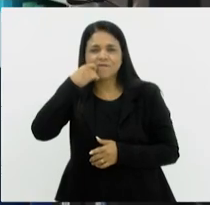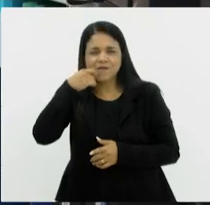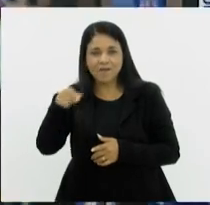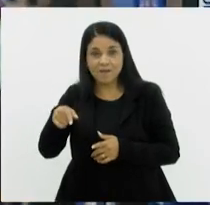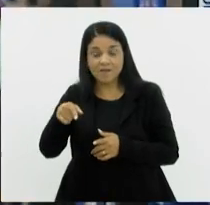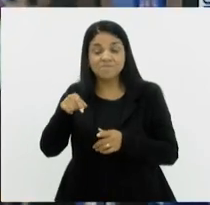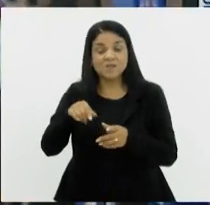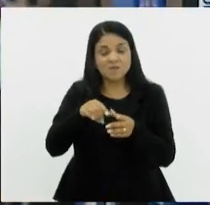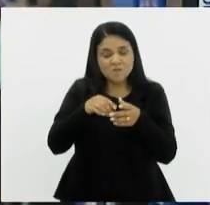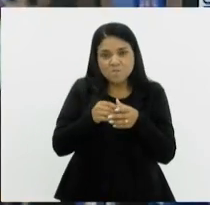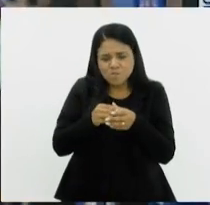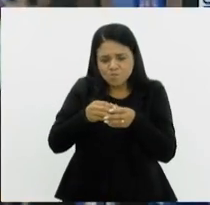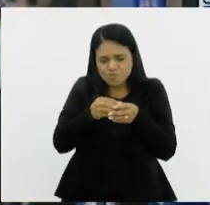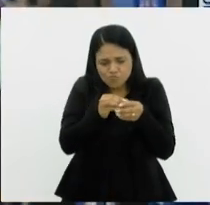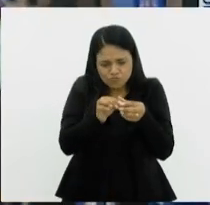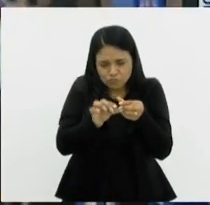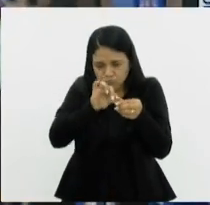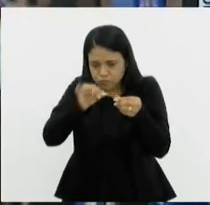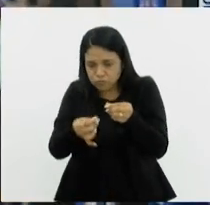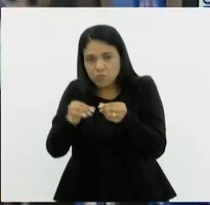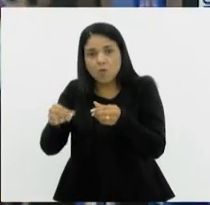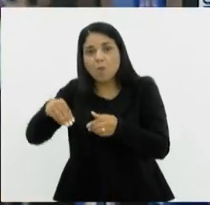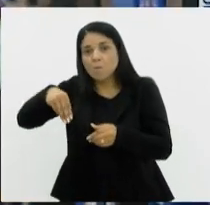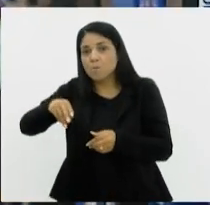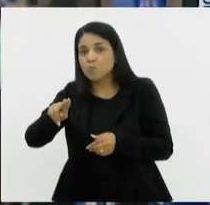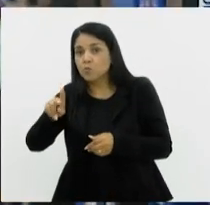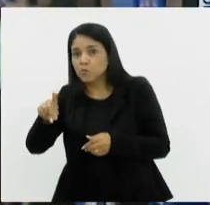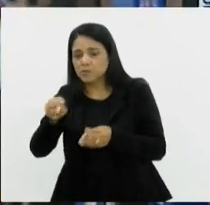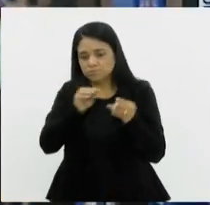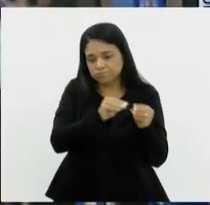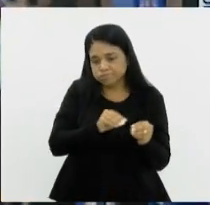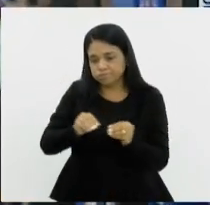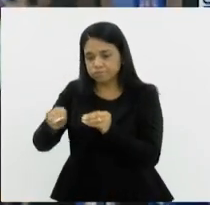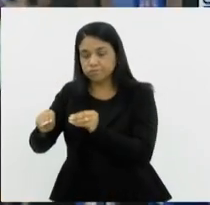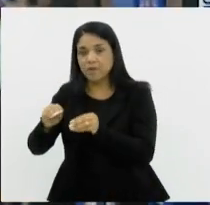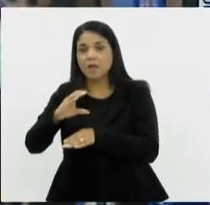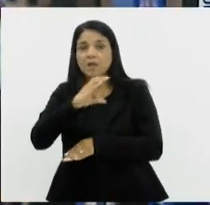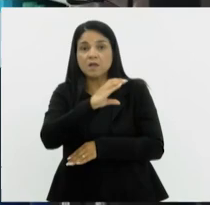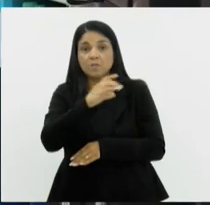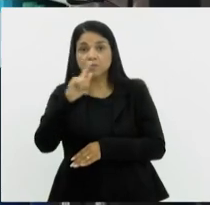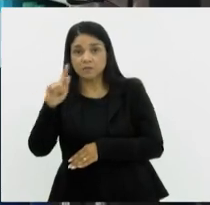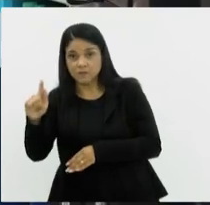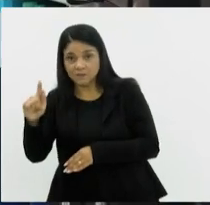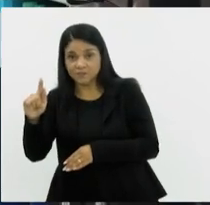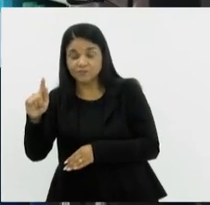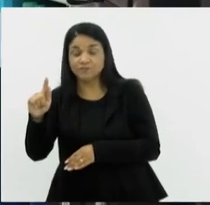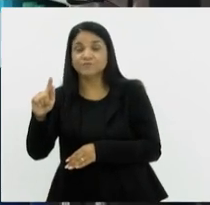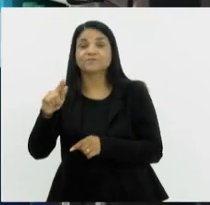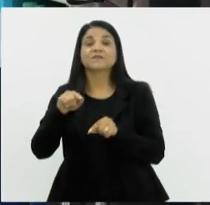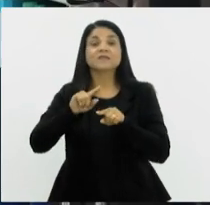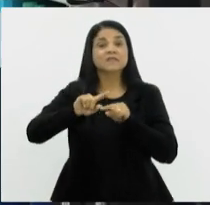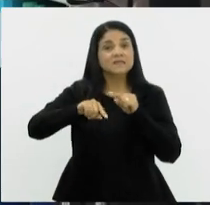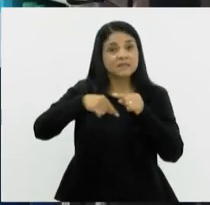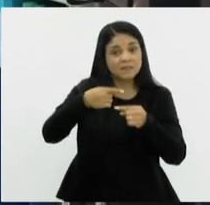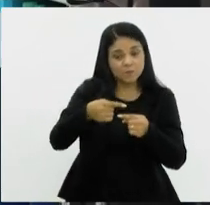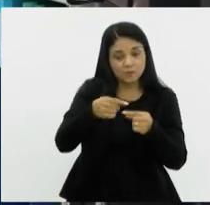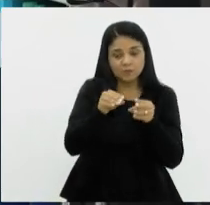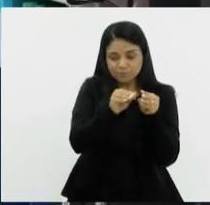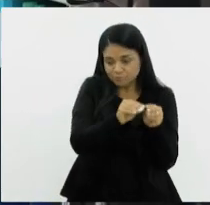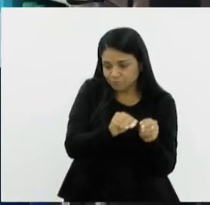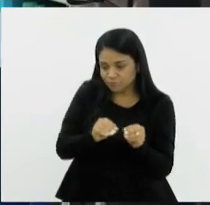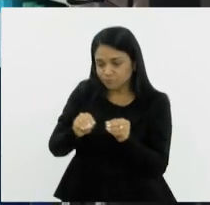mudas, que foram transferidas para Campo Grande, fazenda na Estrada Mendanha, e depois vai ser transferido